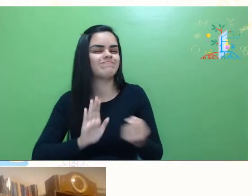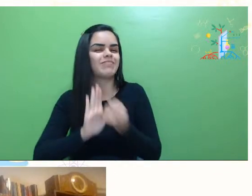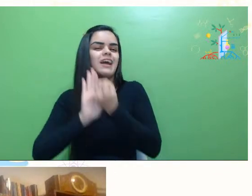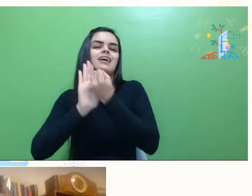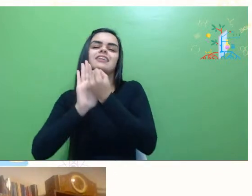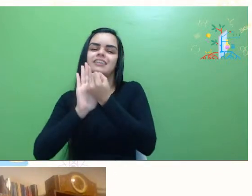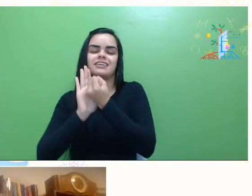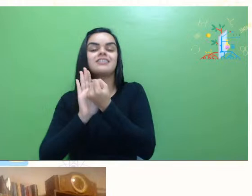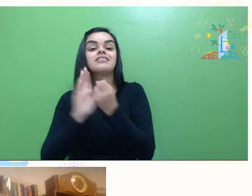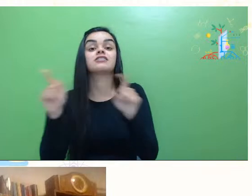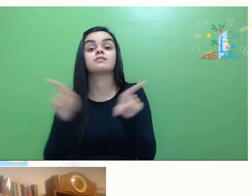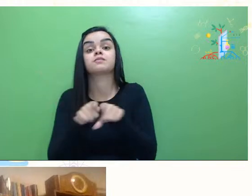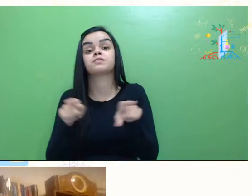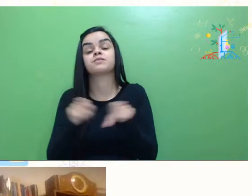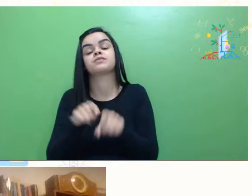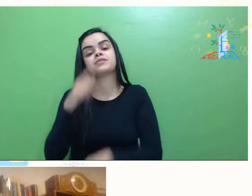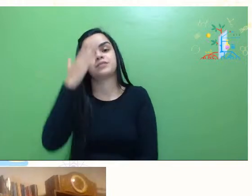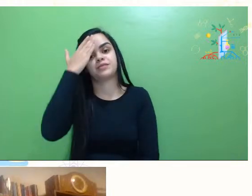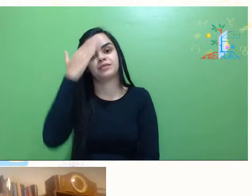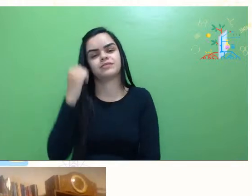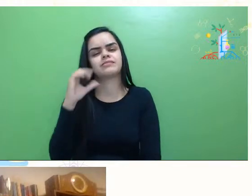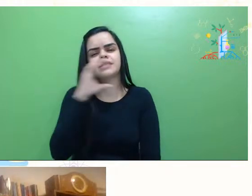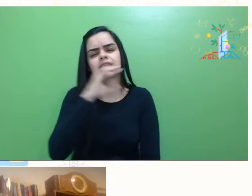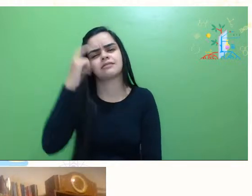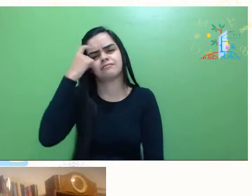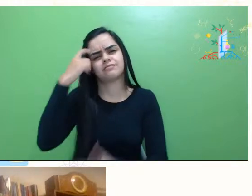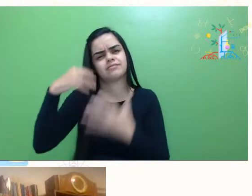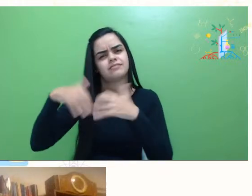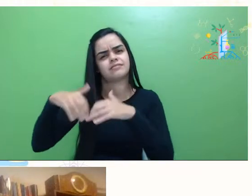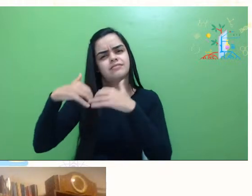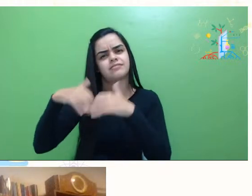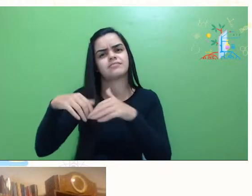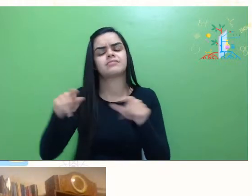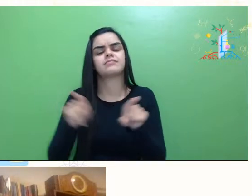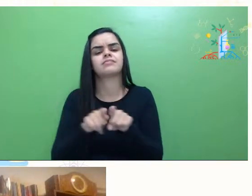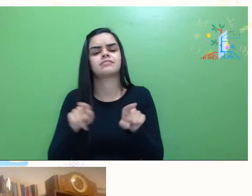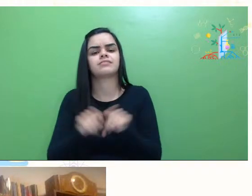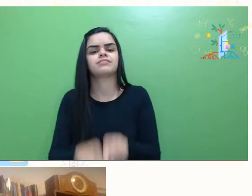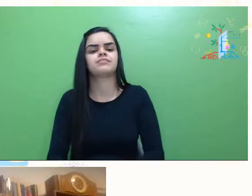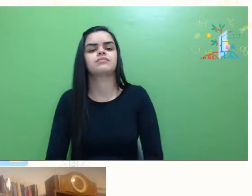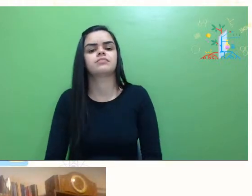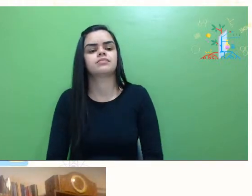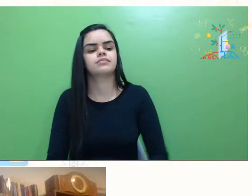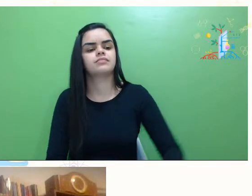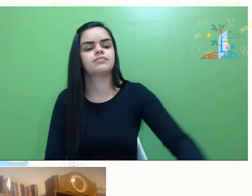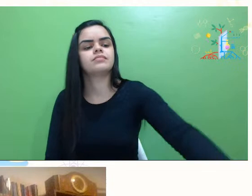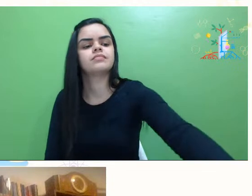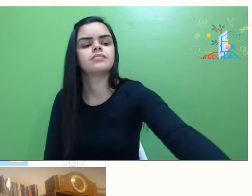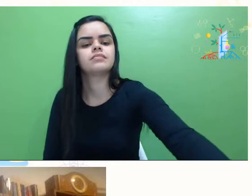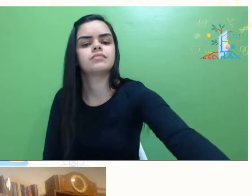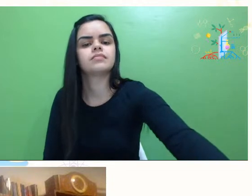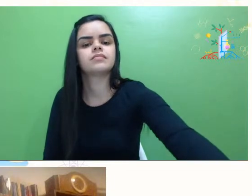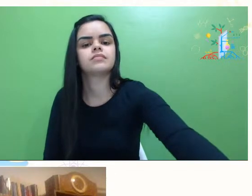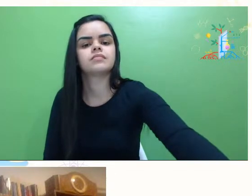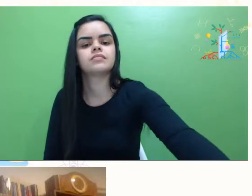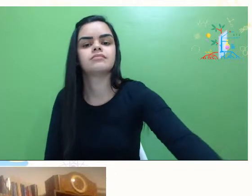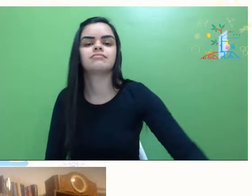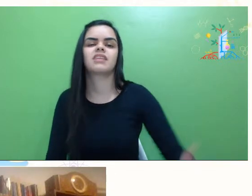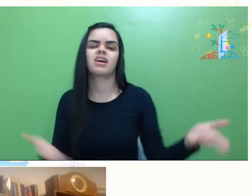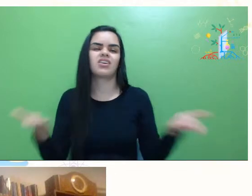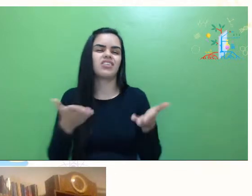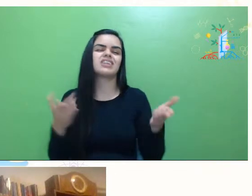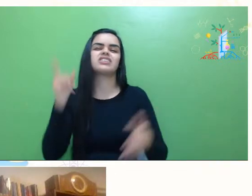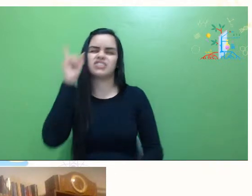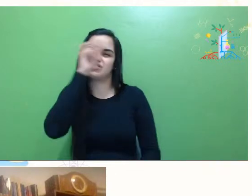Sei também que, numa rápida reflexão individual, talvez não tenhamos muito o que comemorar nesses tempos